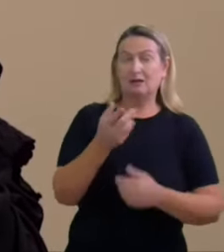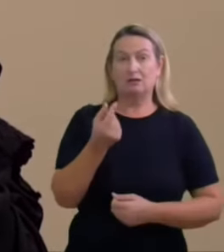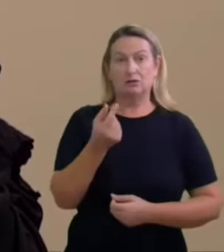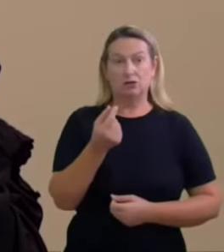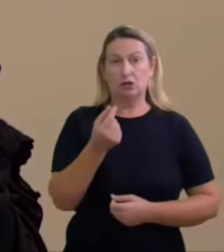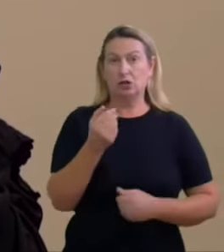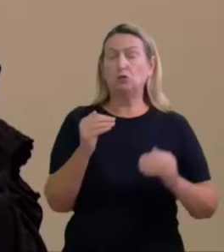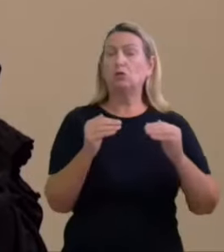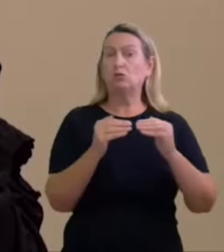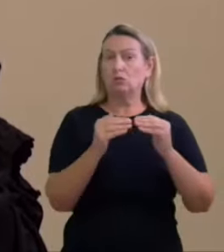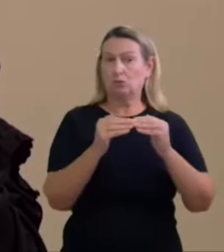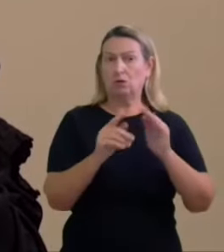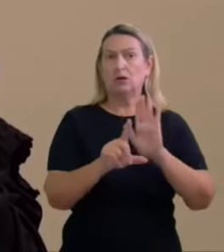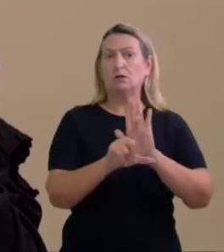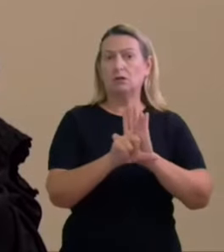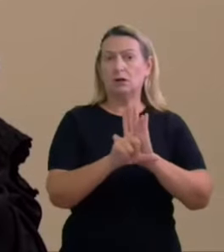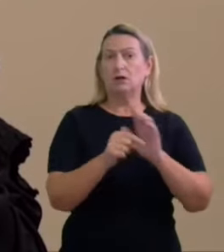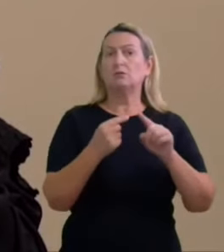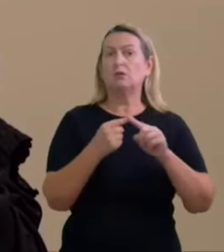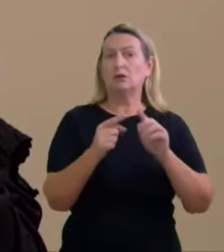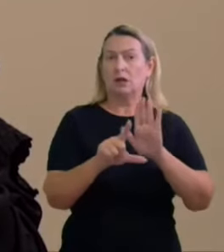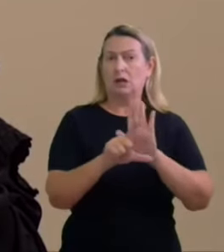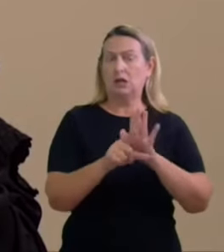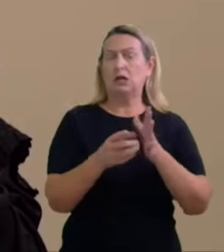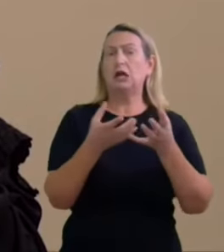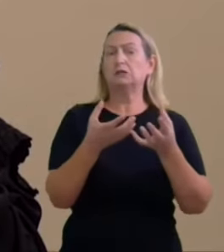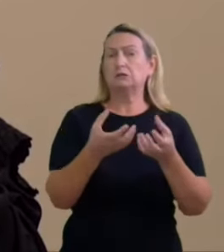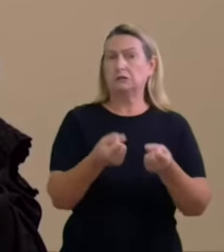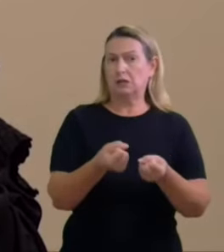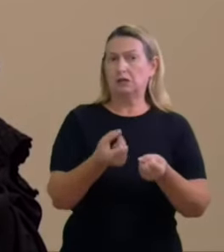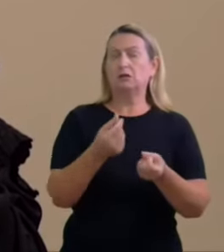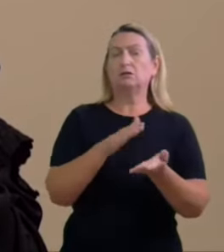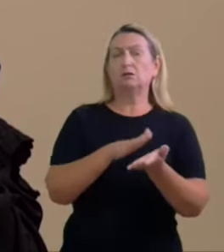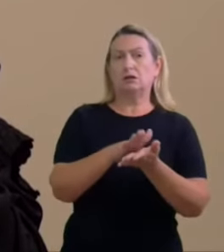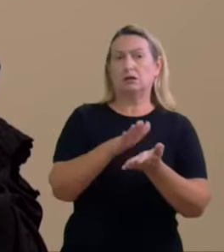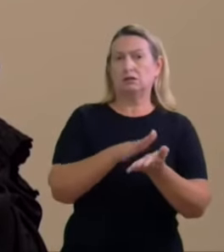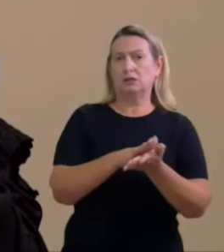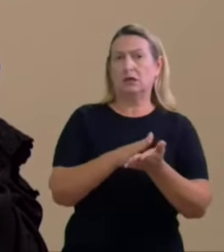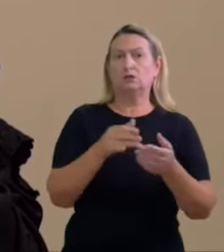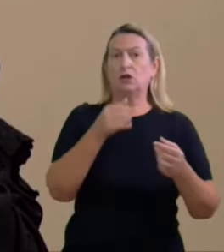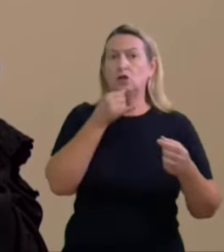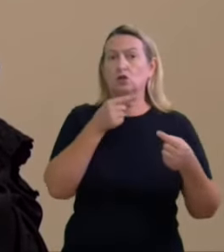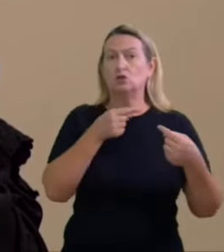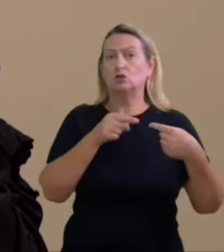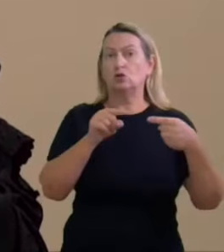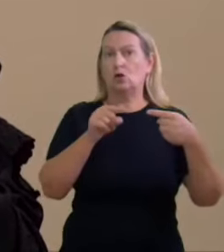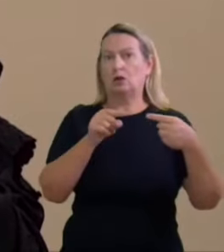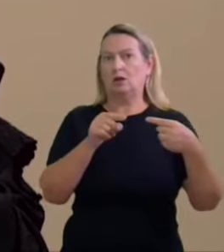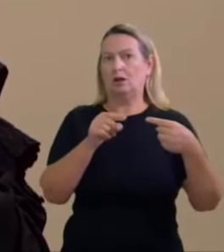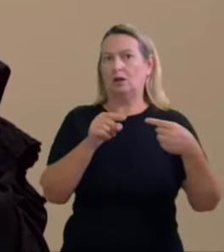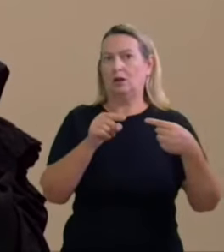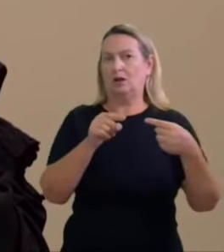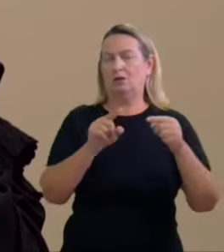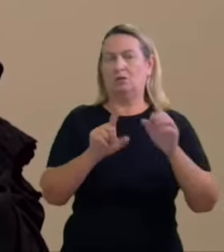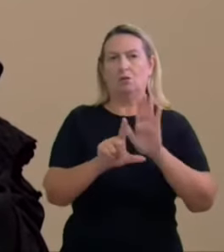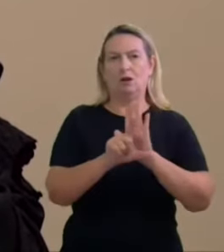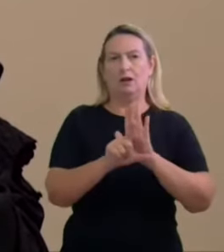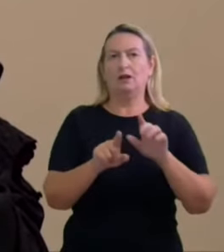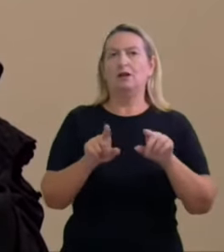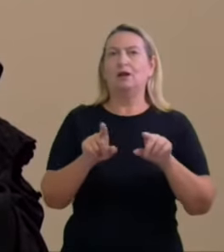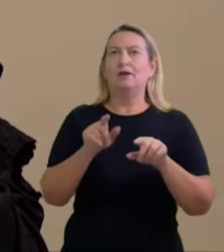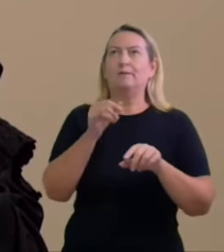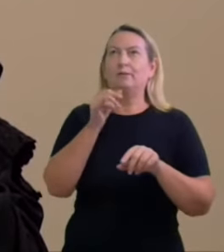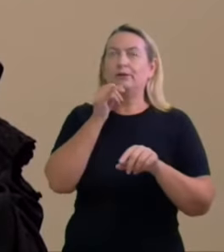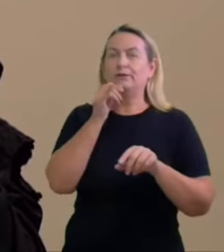o gasto enfim não há um choque com a lei uma reprovabilidade como uma compra de votos por exemplo a compra de votos